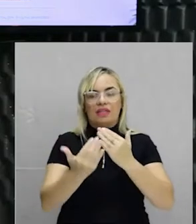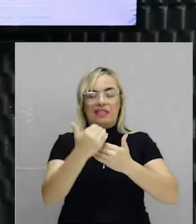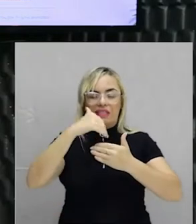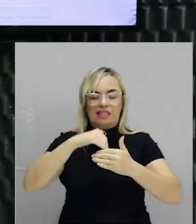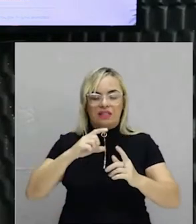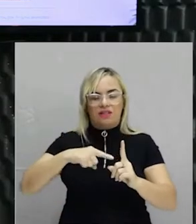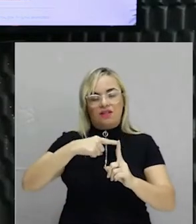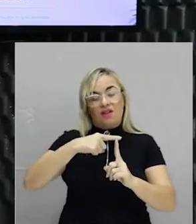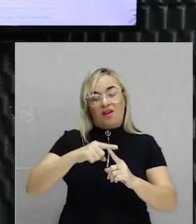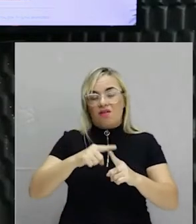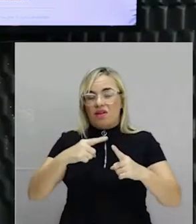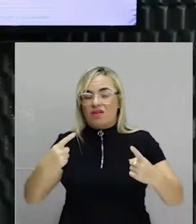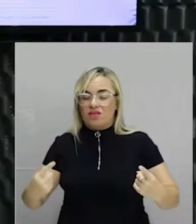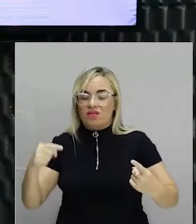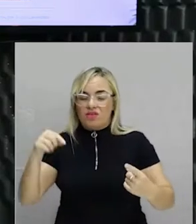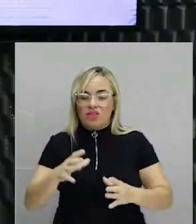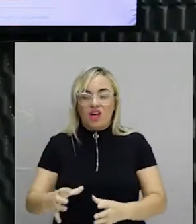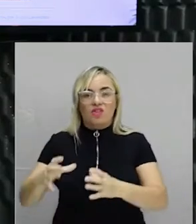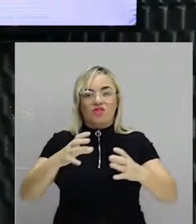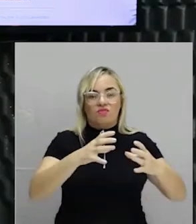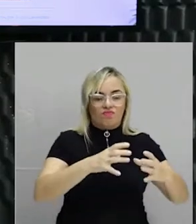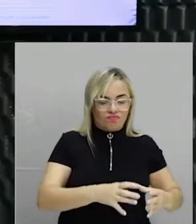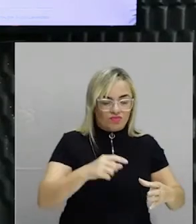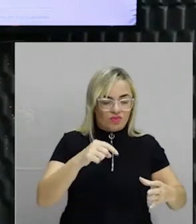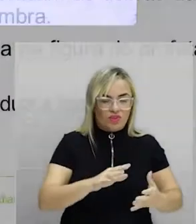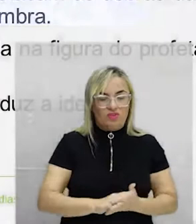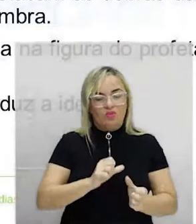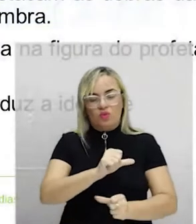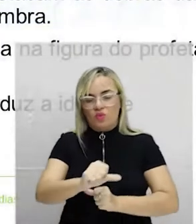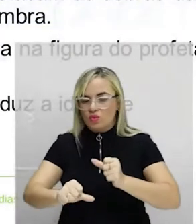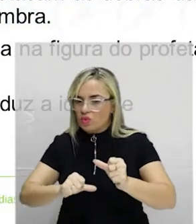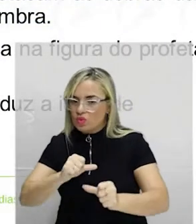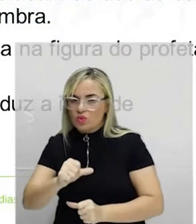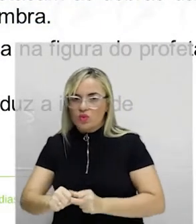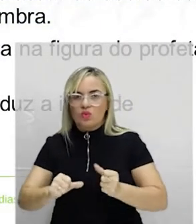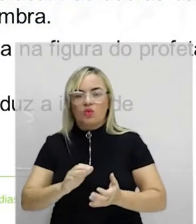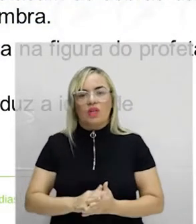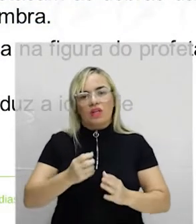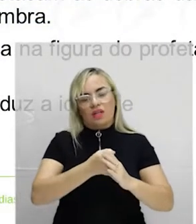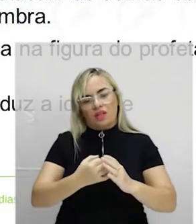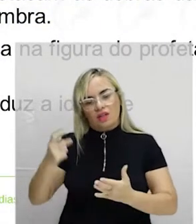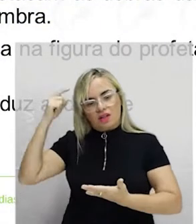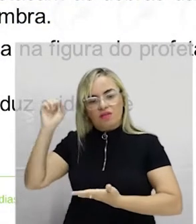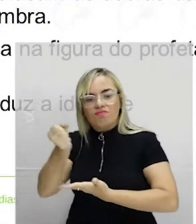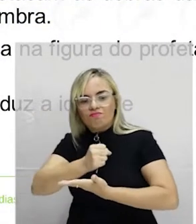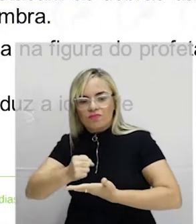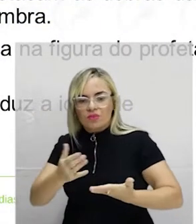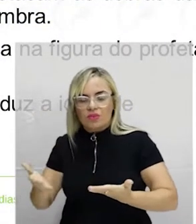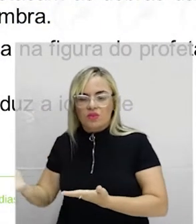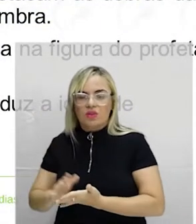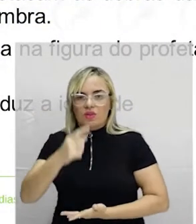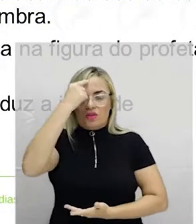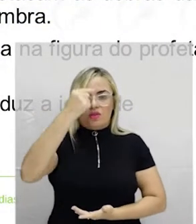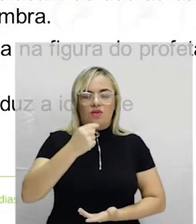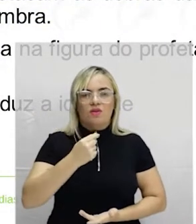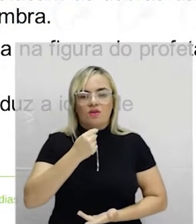desconfigura toda a obra de alijadinho. Então, tem que criar uma nova possibilidade. Considerando o texto e as imagens que eu falei, a gente vai dizer se